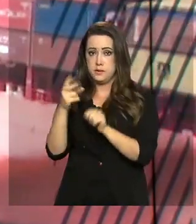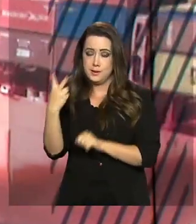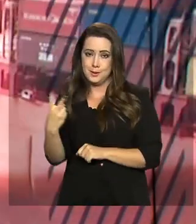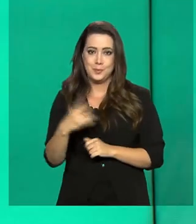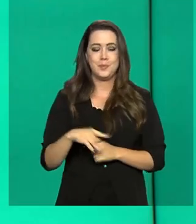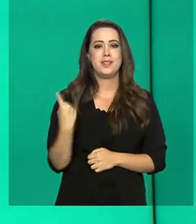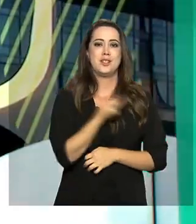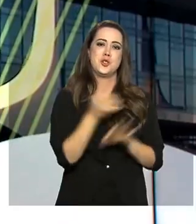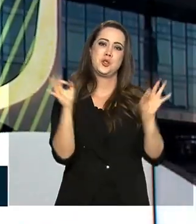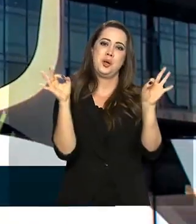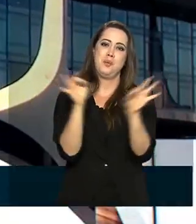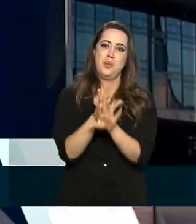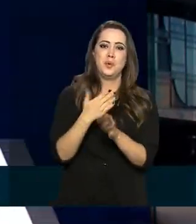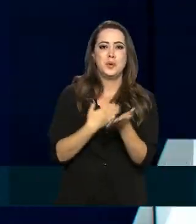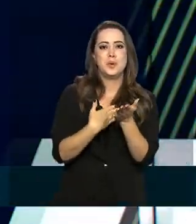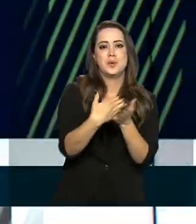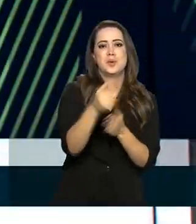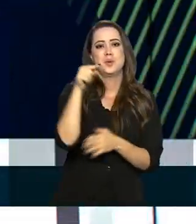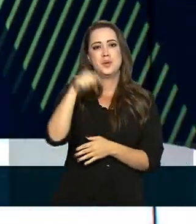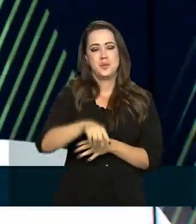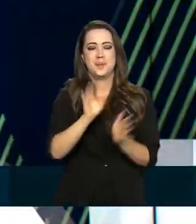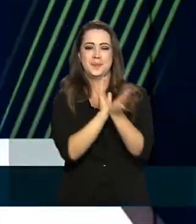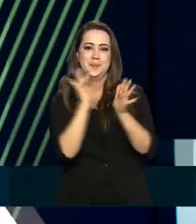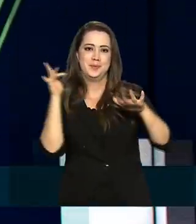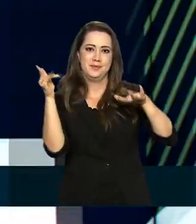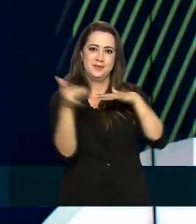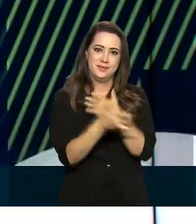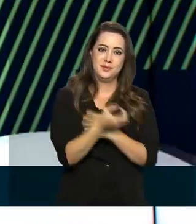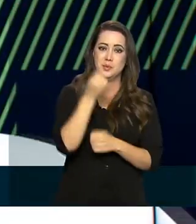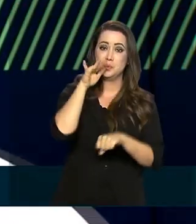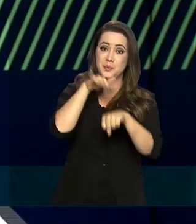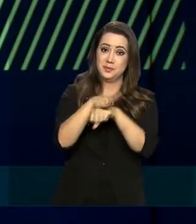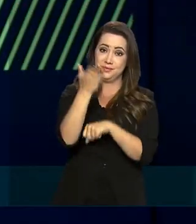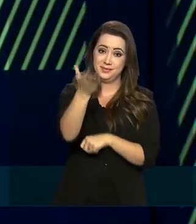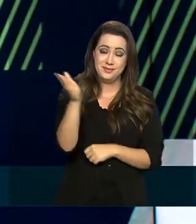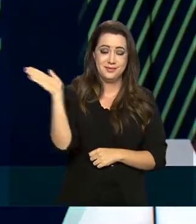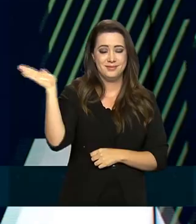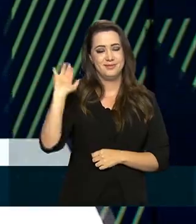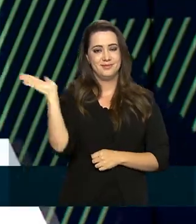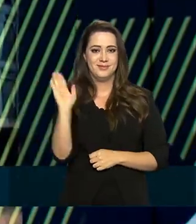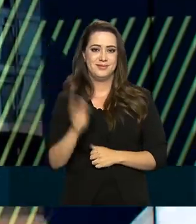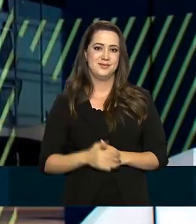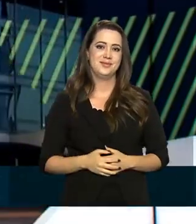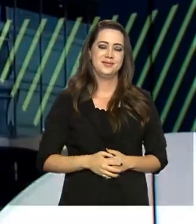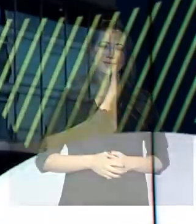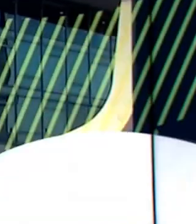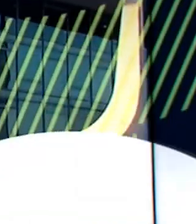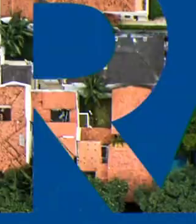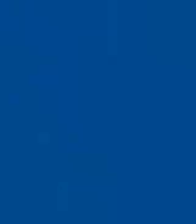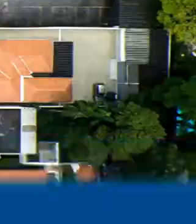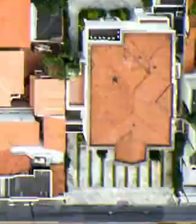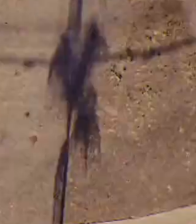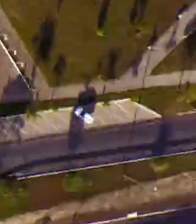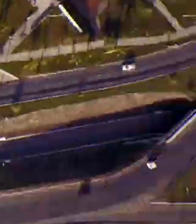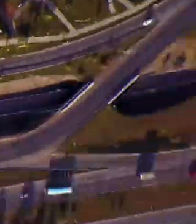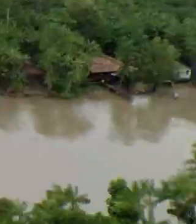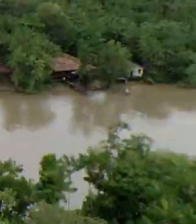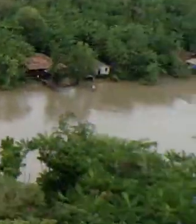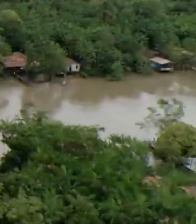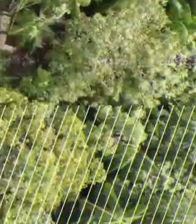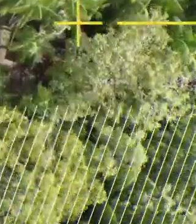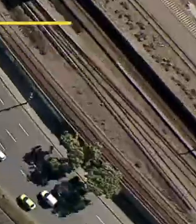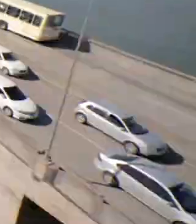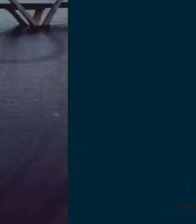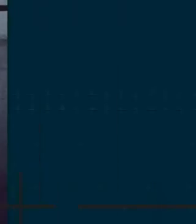A gente fica por aqui. Continue conosco, seguindo as nossas redes sociais. Uma boa noite para você e até amanhã. Transcrição